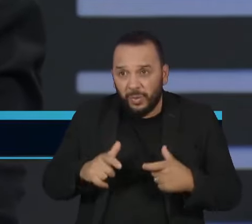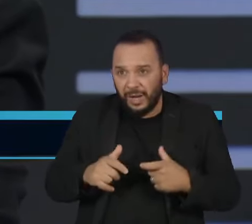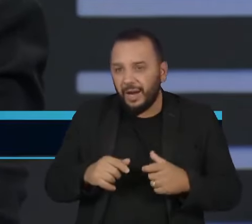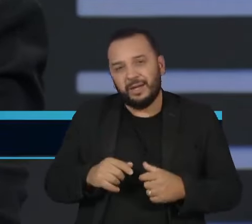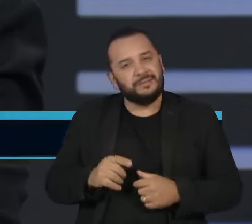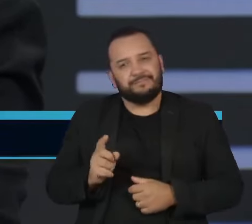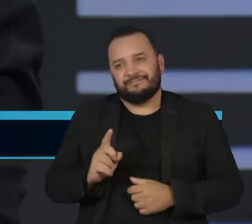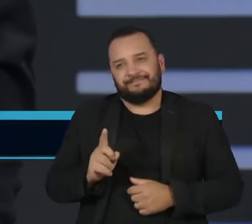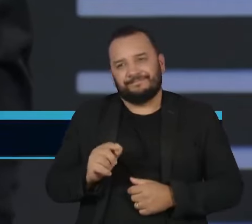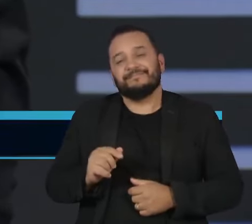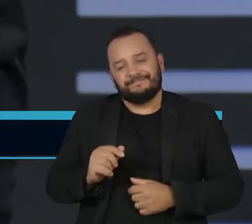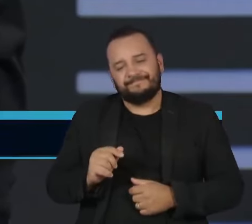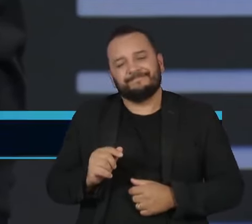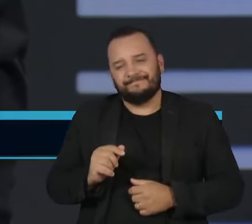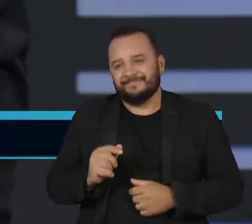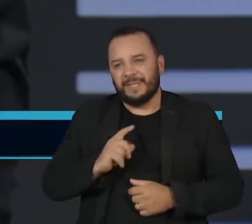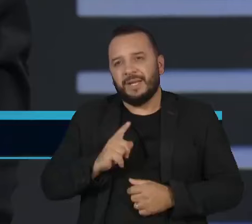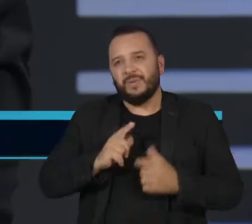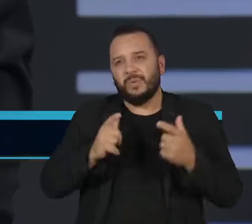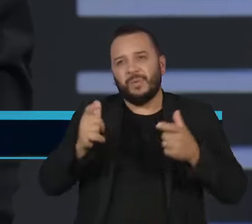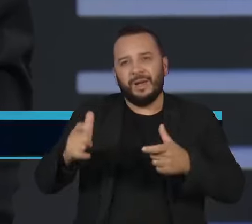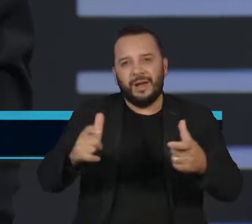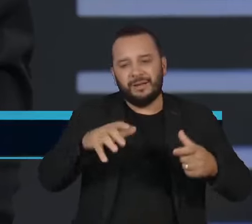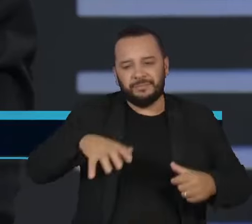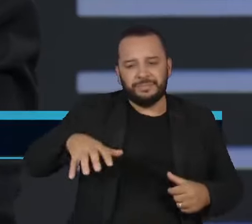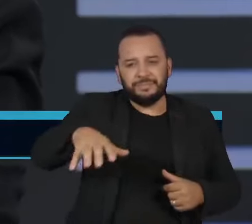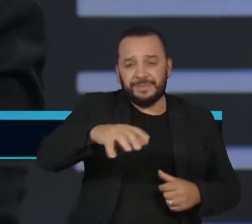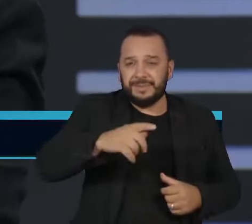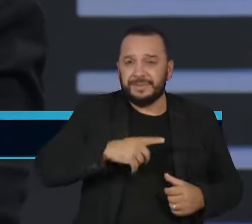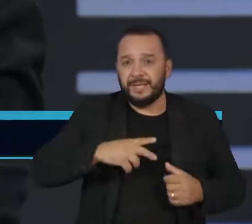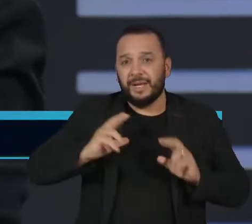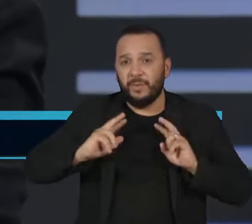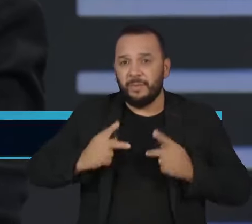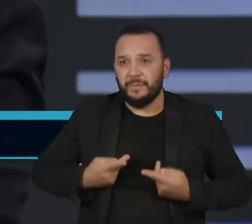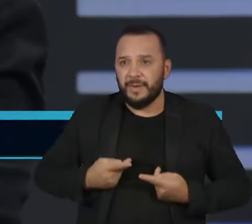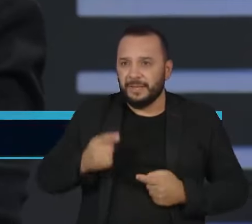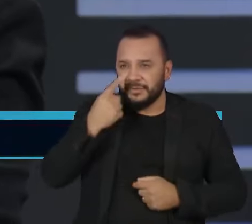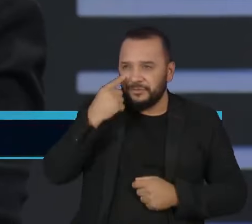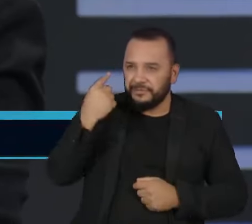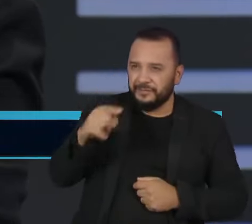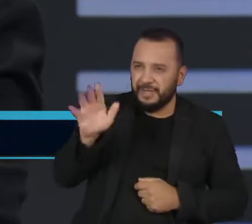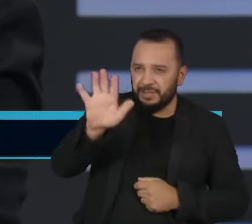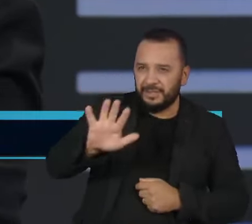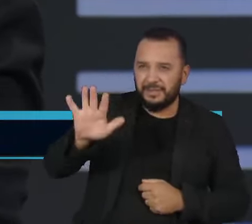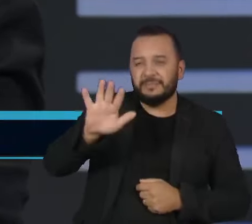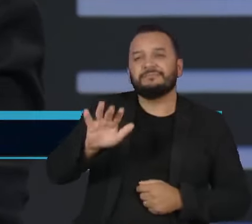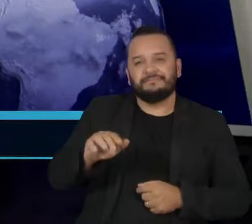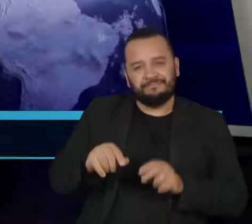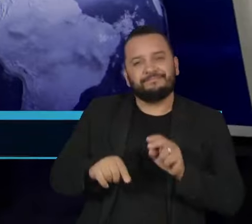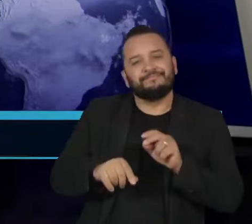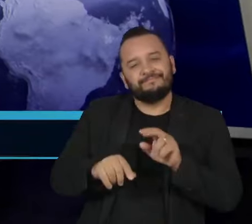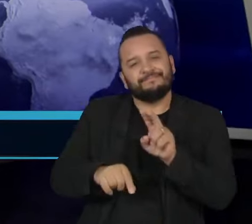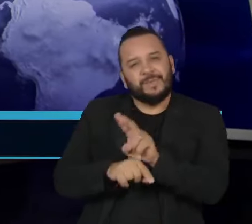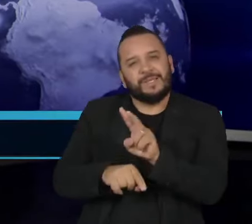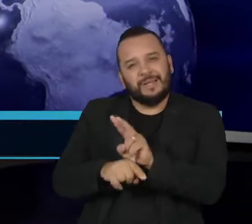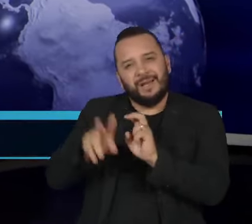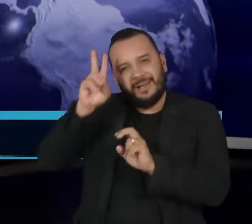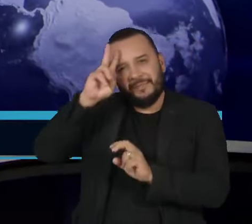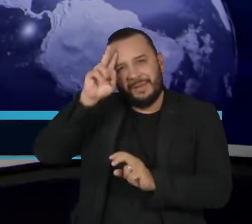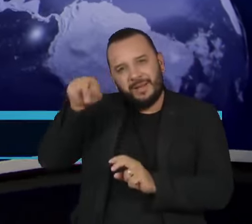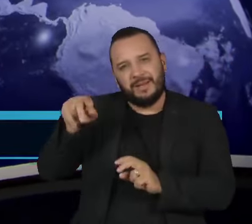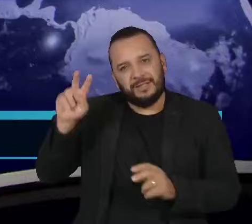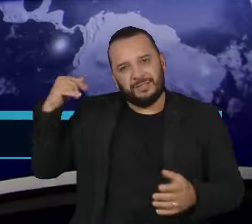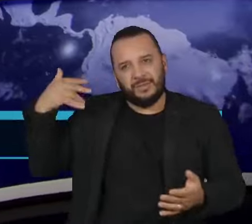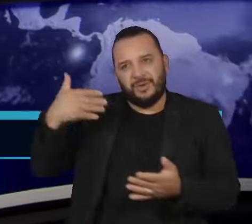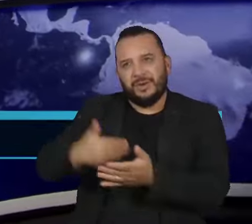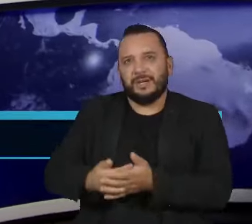modo, mas é um deles. E seja onde for, onde há humanos e humanas, tem que ser preservado. Denil, de que análise